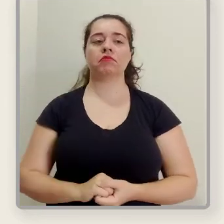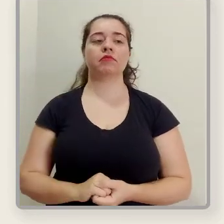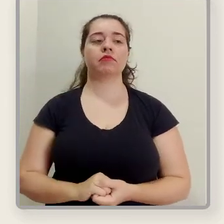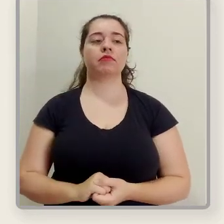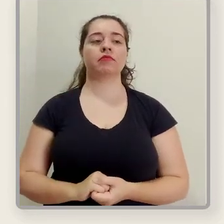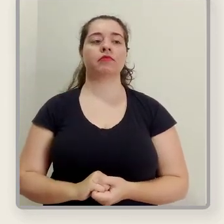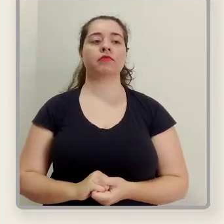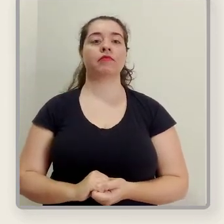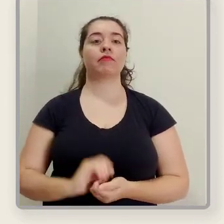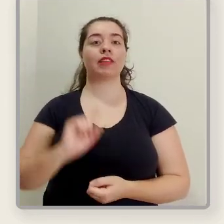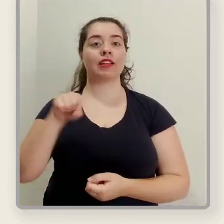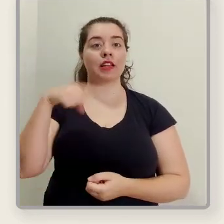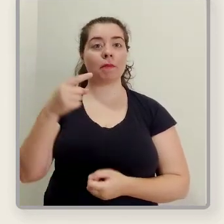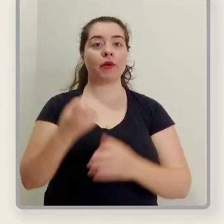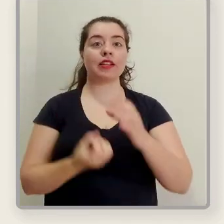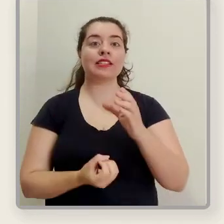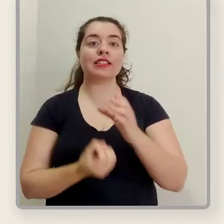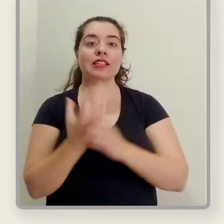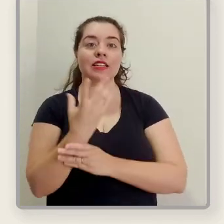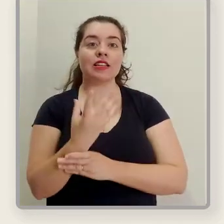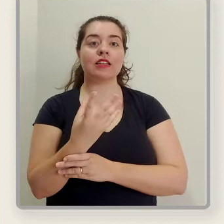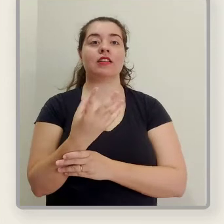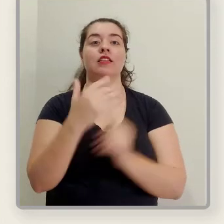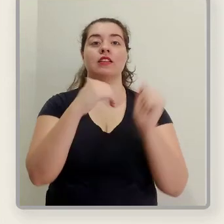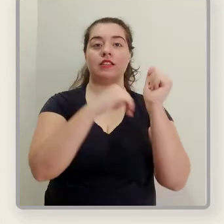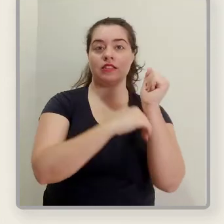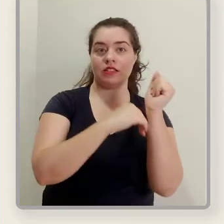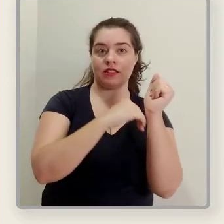e clicar em emitir certificado pessoal.